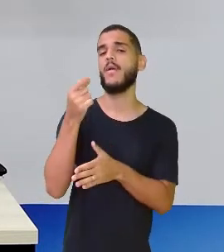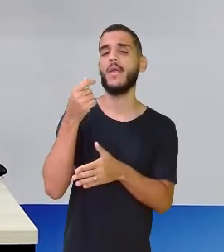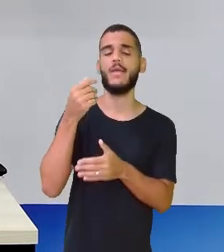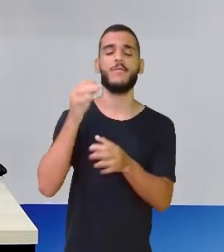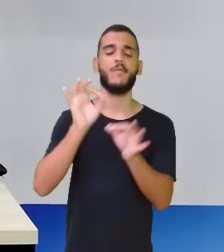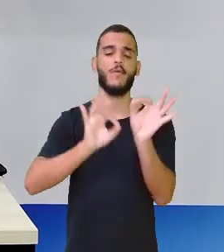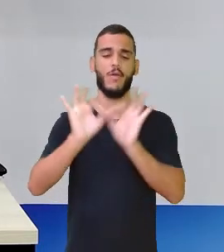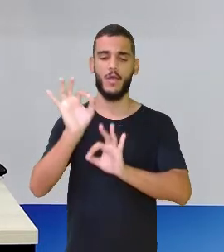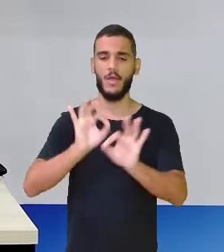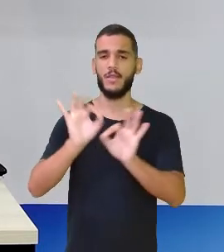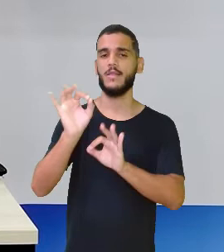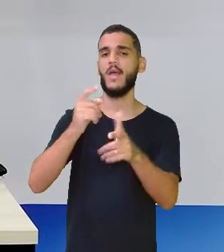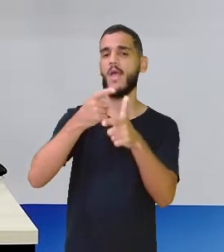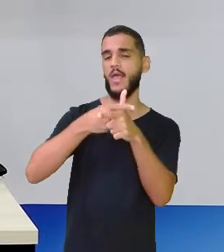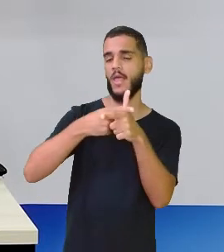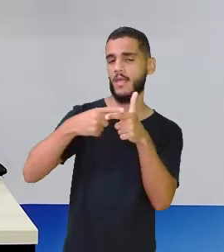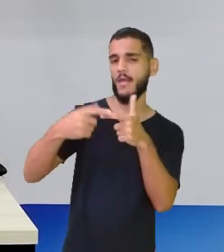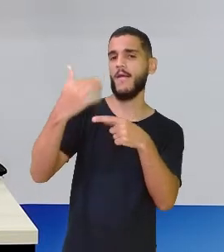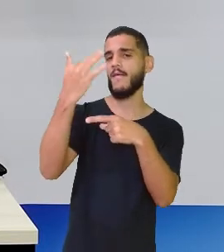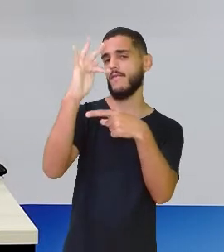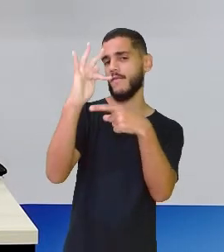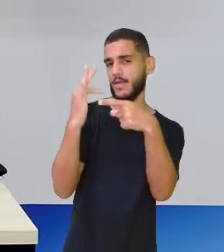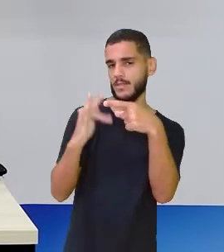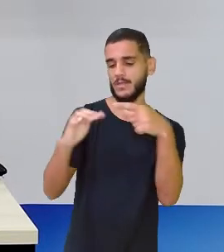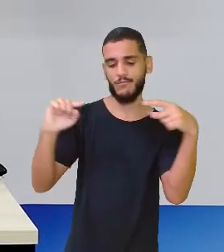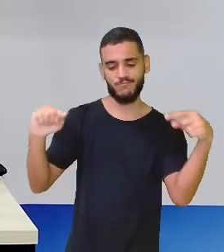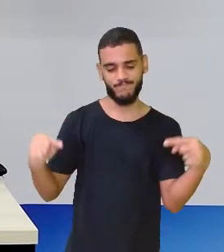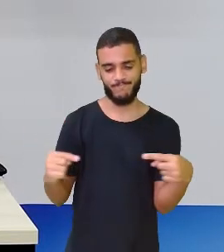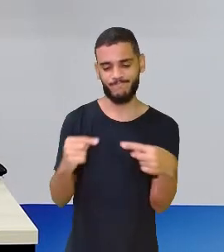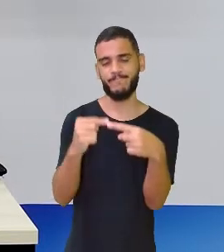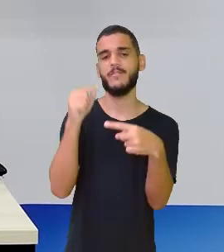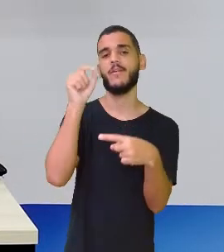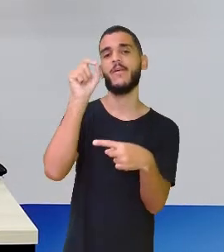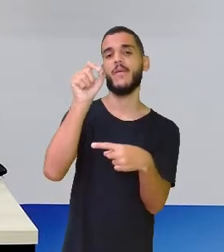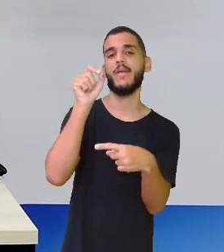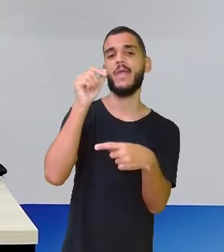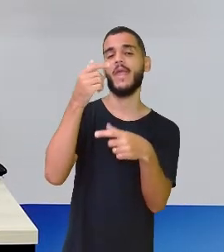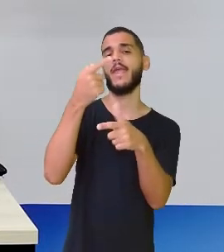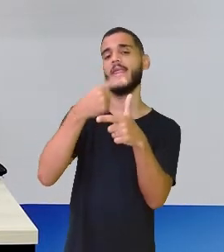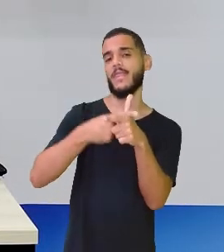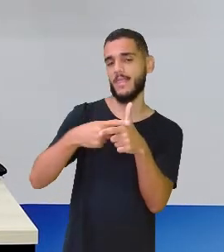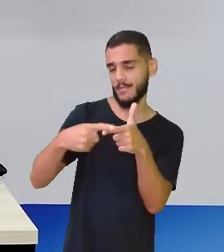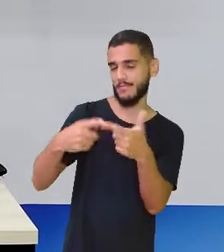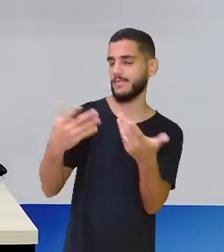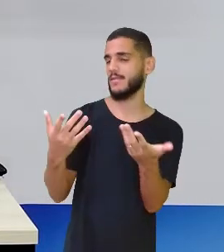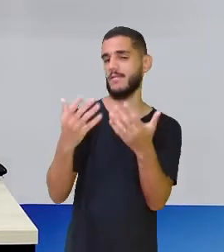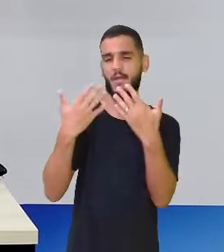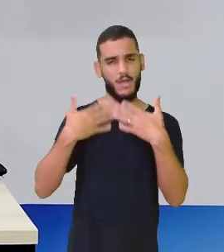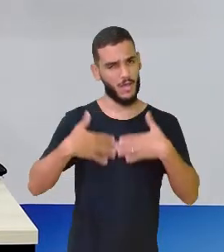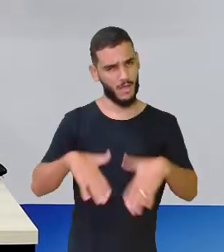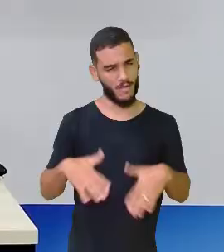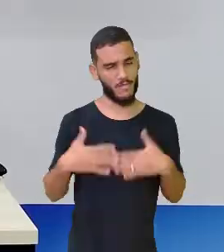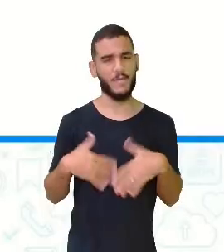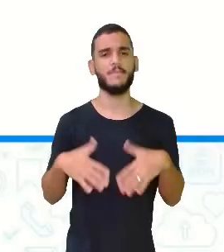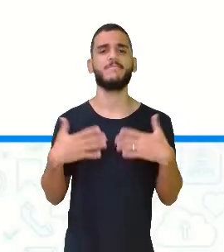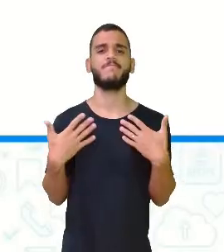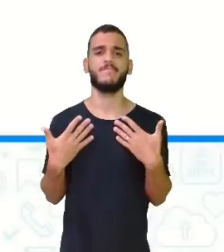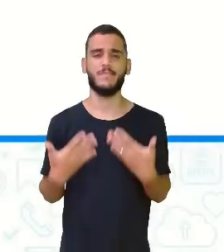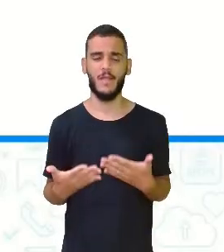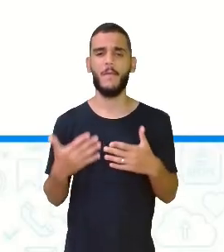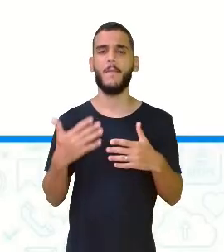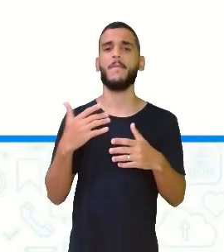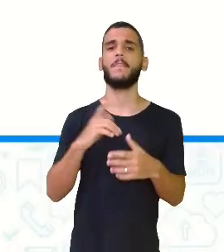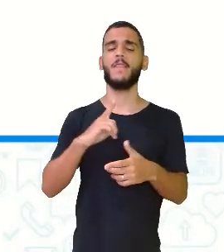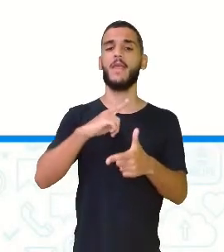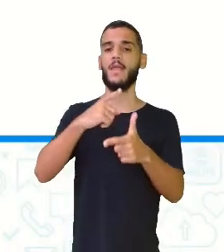de divisão. Lembra? Fração está diretamente ligado com divisão. Exata. Nesse caso, eu vou